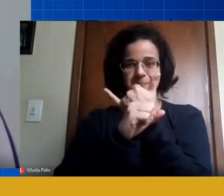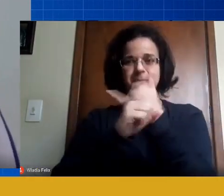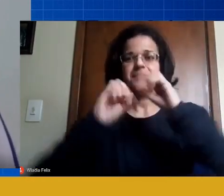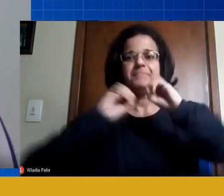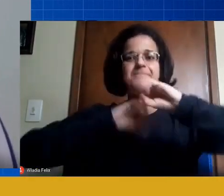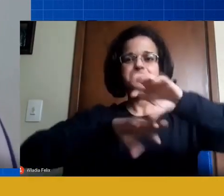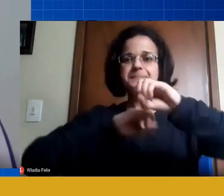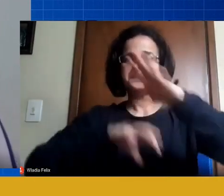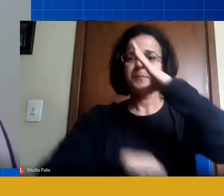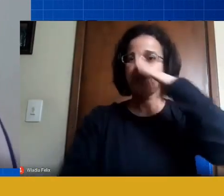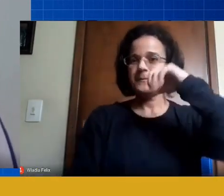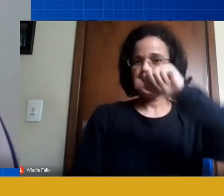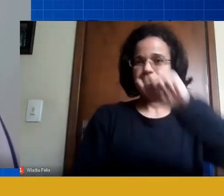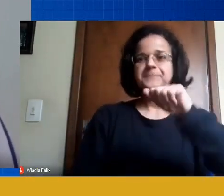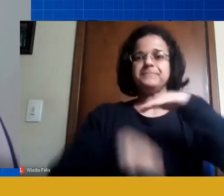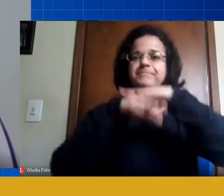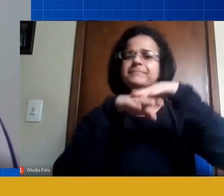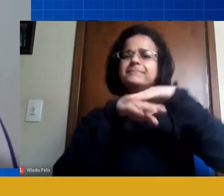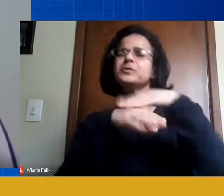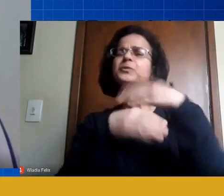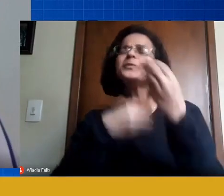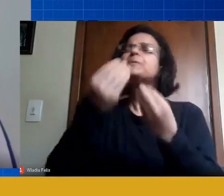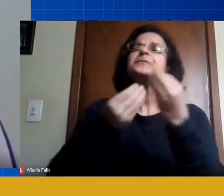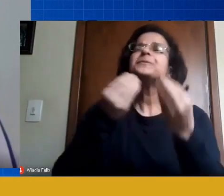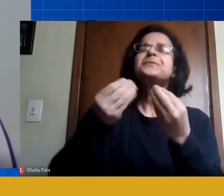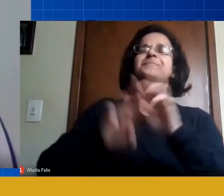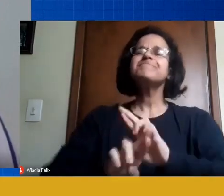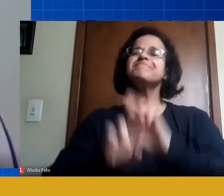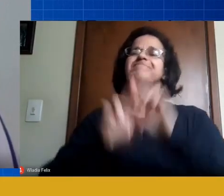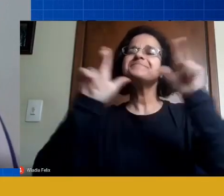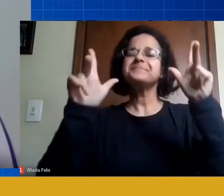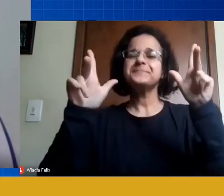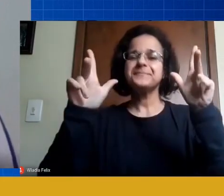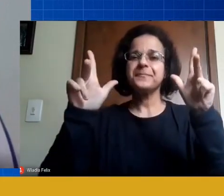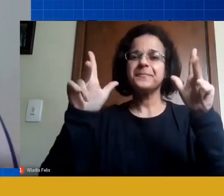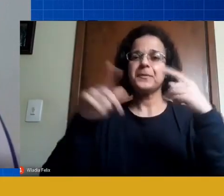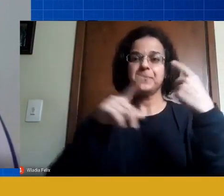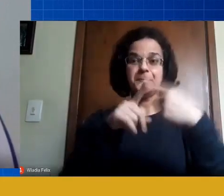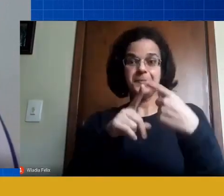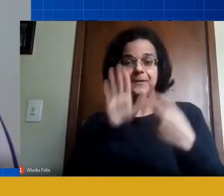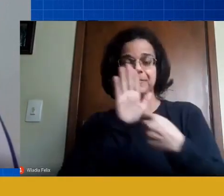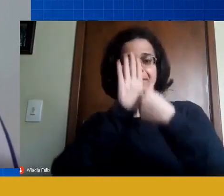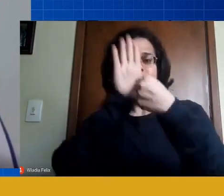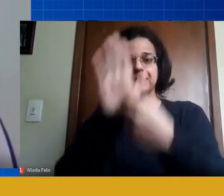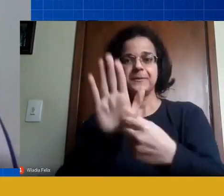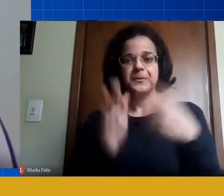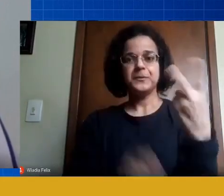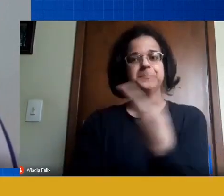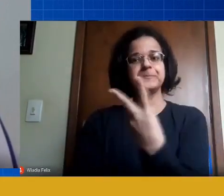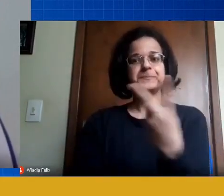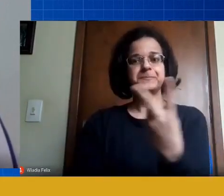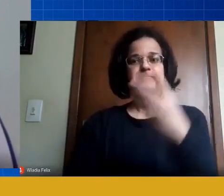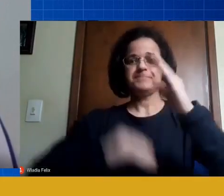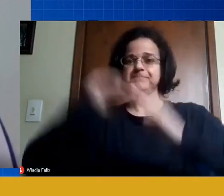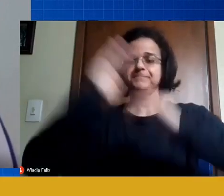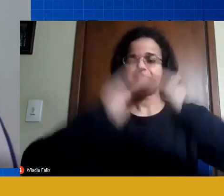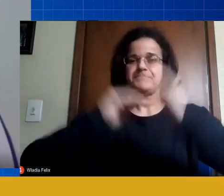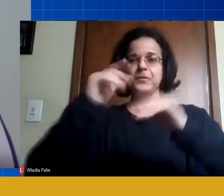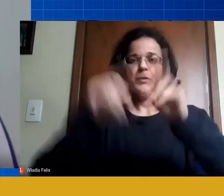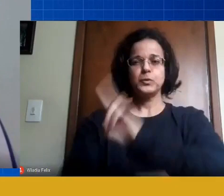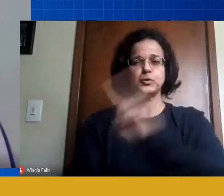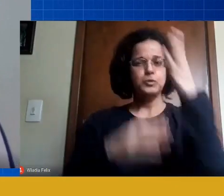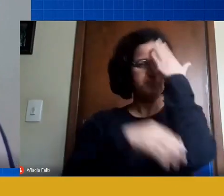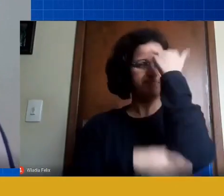conversar um pouquinho hoje de forma diferenciada. Trazemos aí conosco dois profissionais de renome nacional,